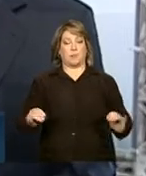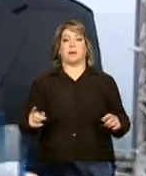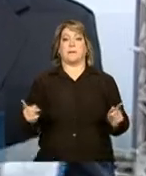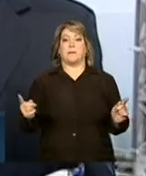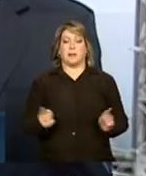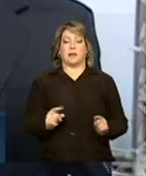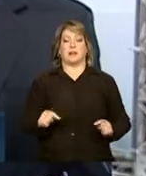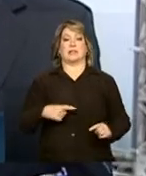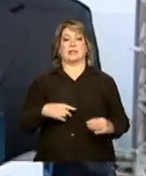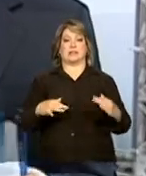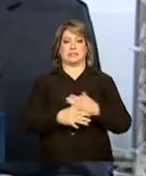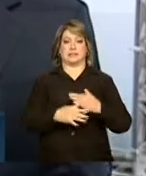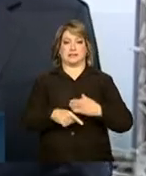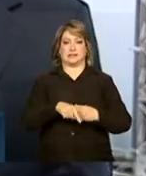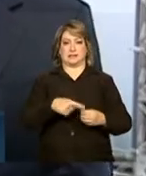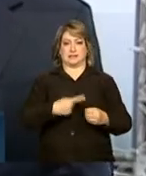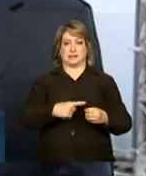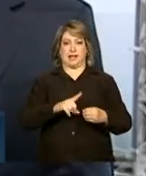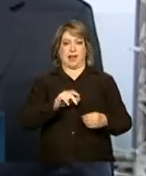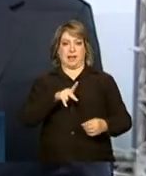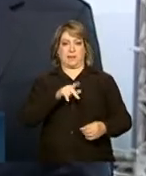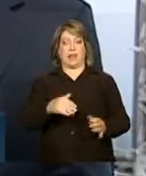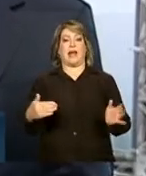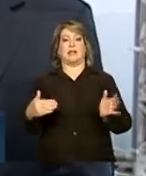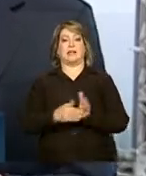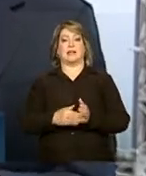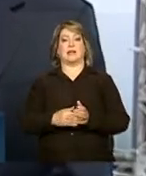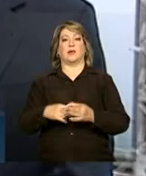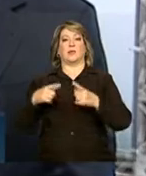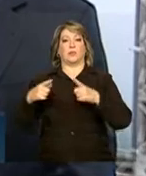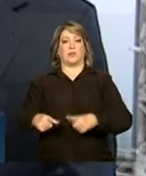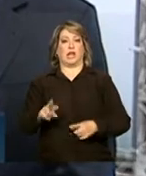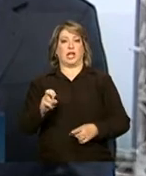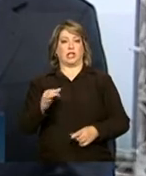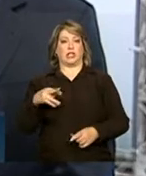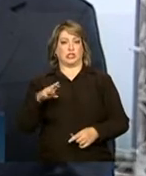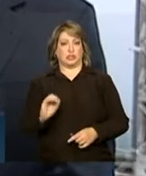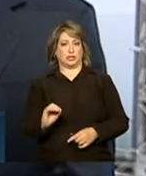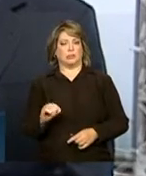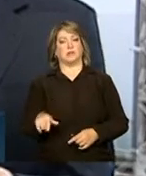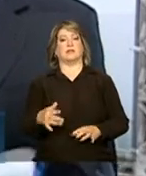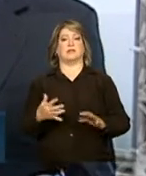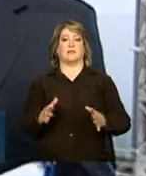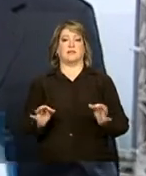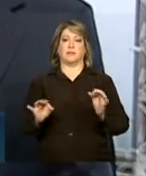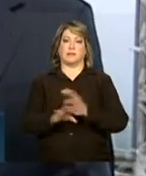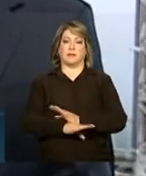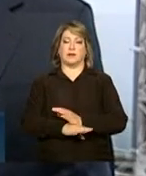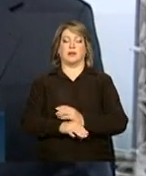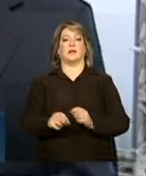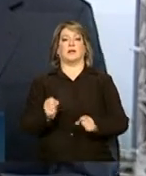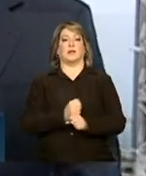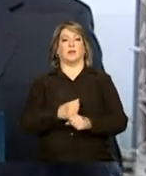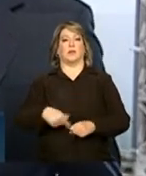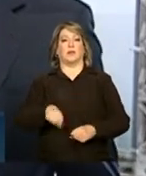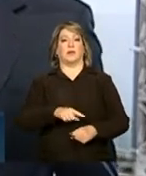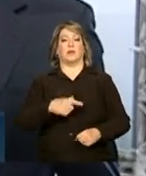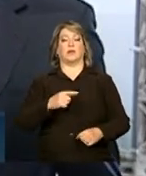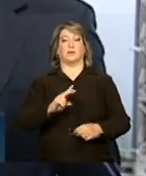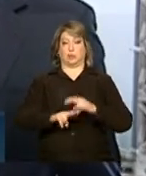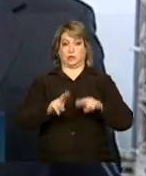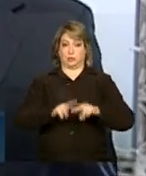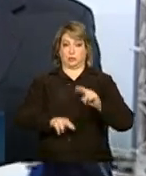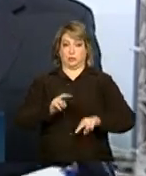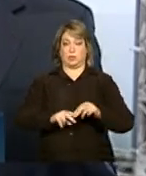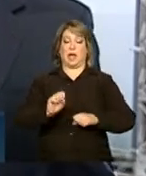menor do centro da cidade, no bairro da Lapa, até o bairro do Retiro, deve estar concluído em operação em junho do ano